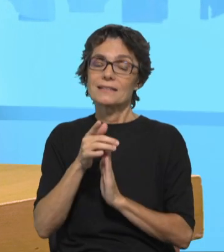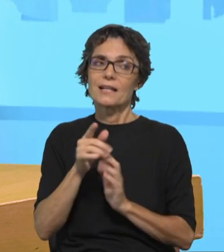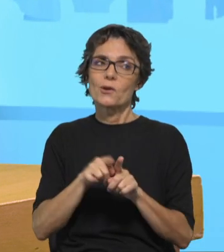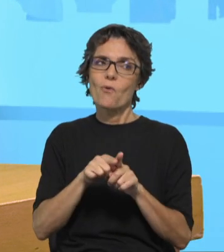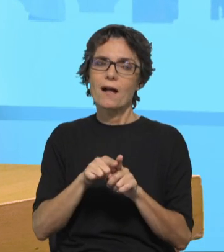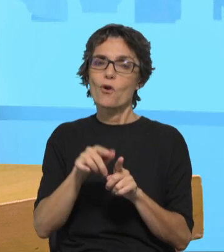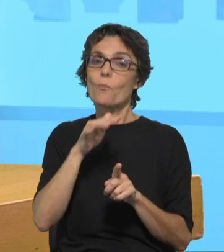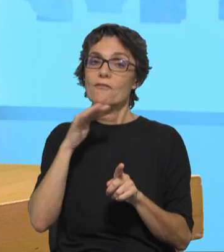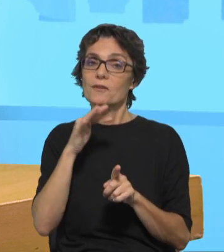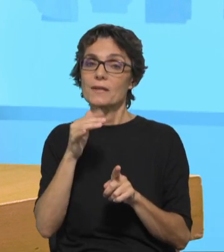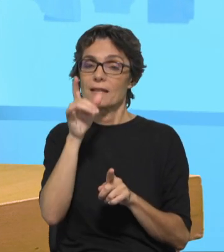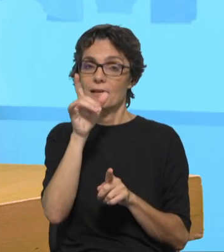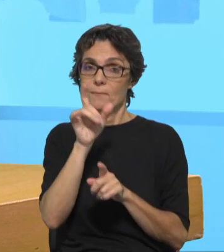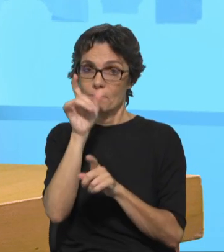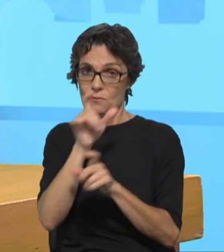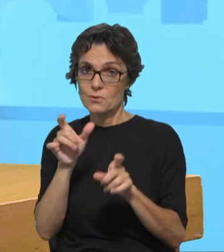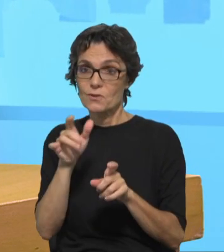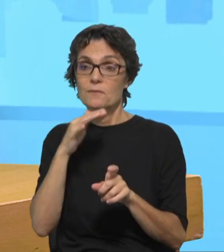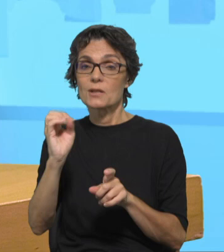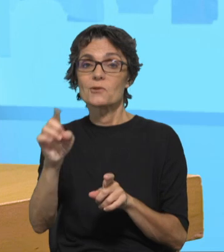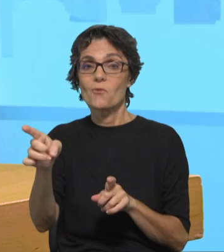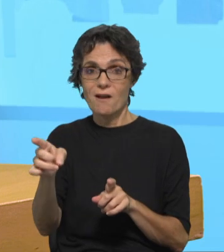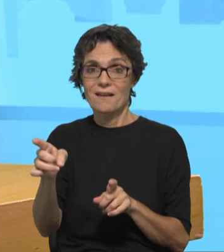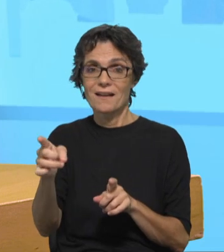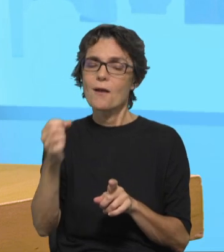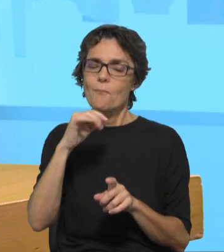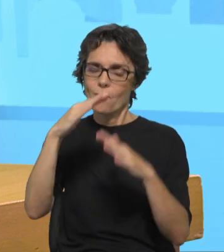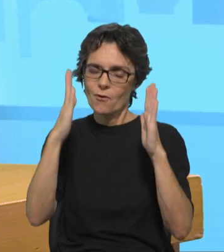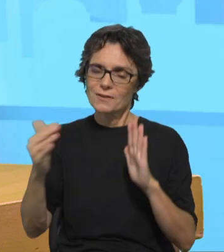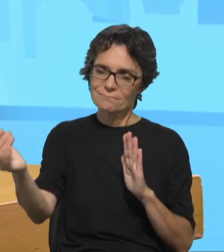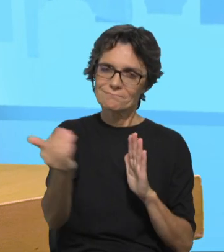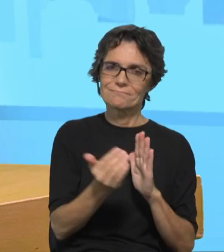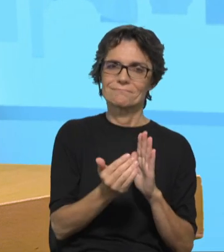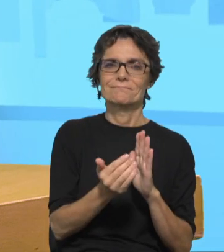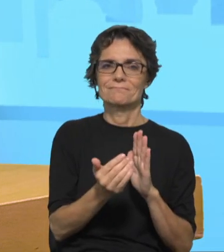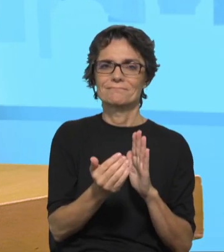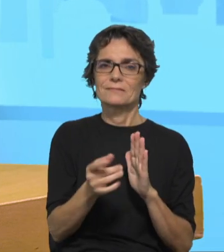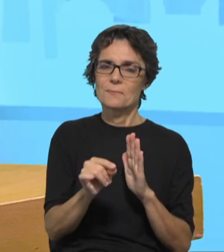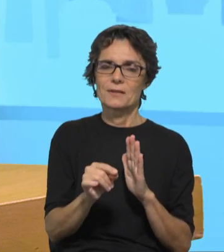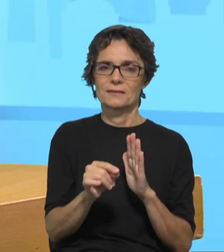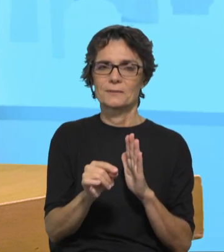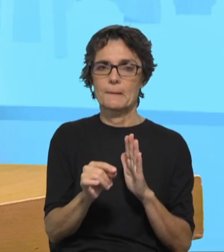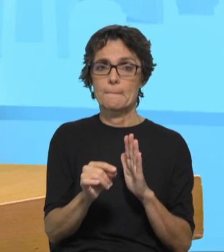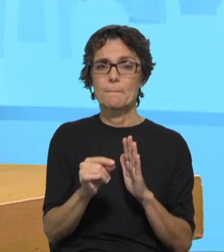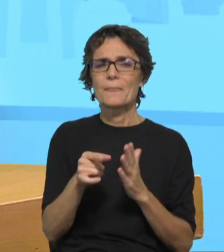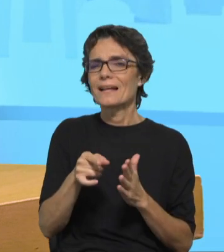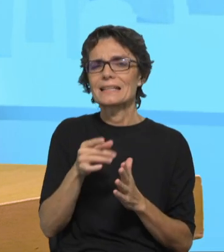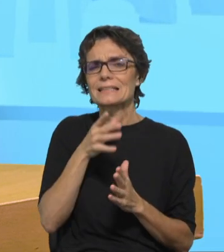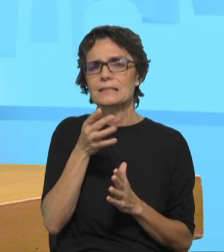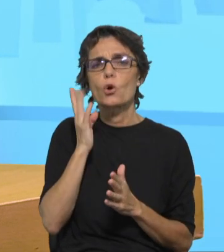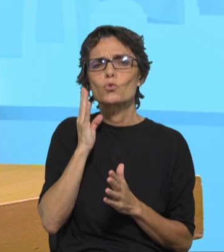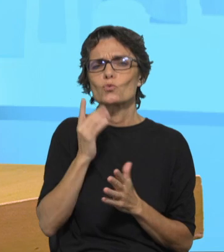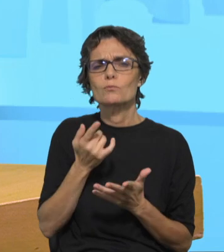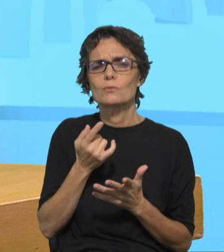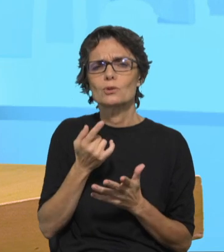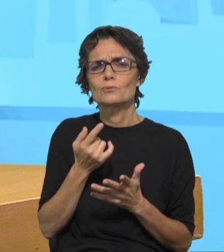família maior, porque aquilo que nos une é o sermos de Deus. Os números não são tão importantes, porque posso